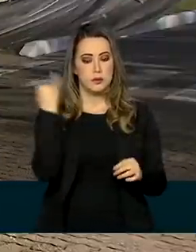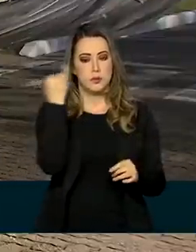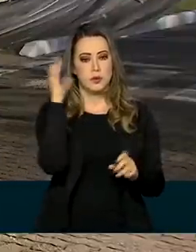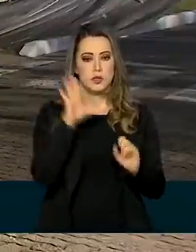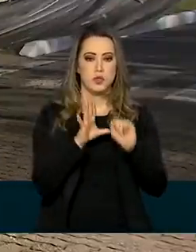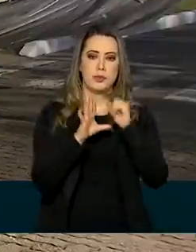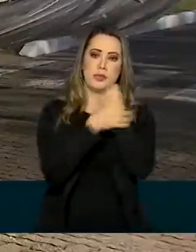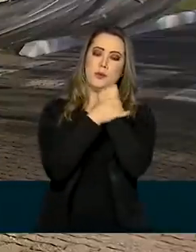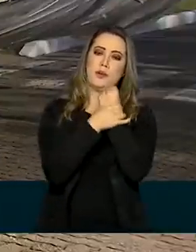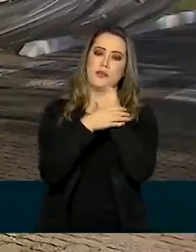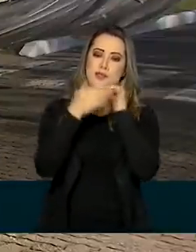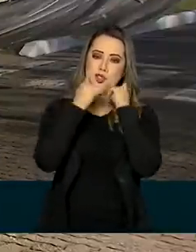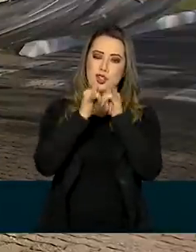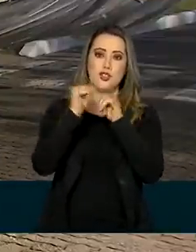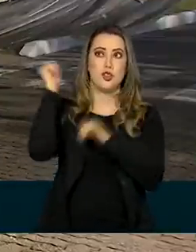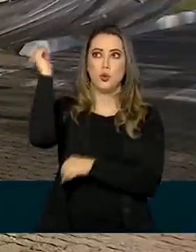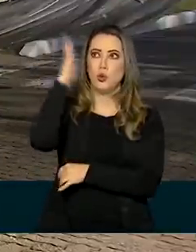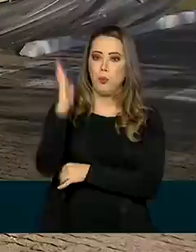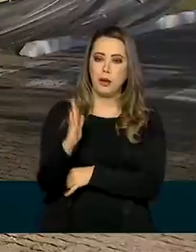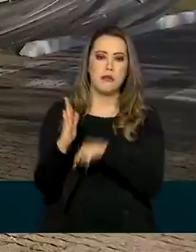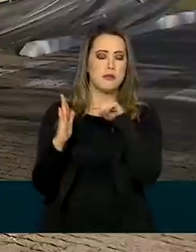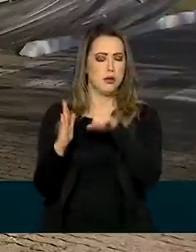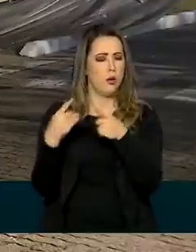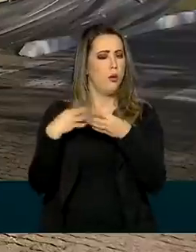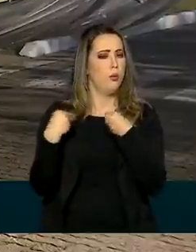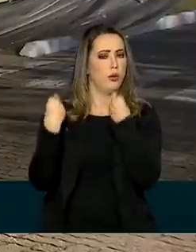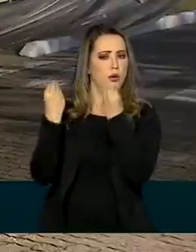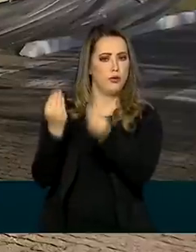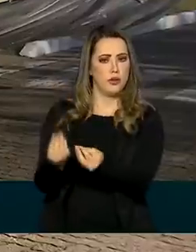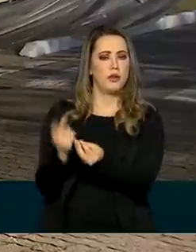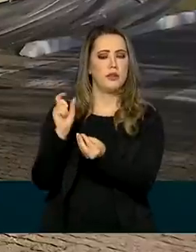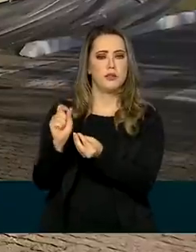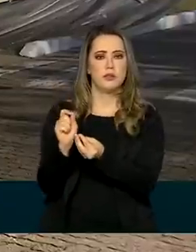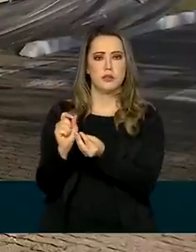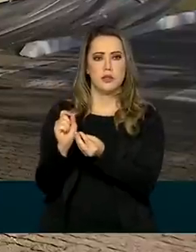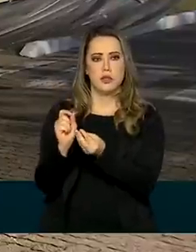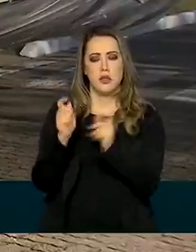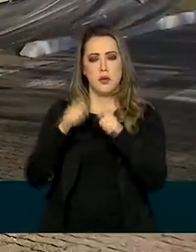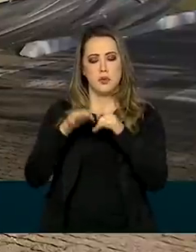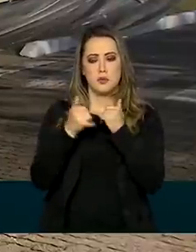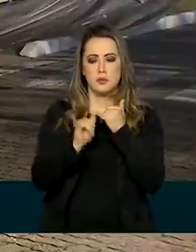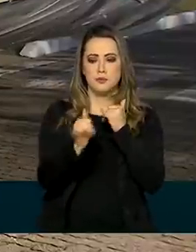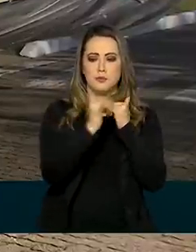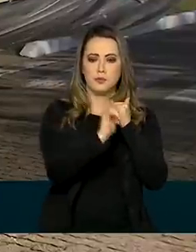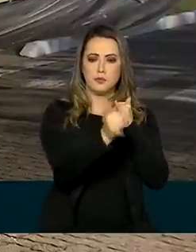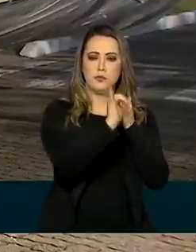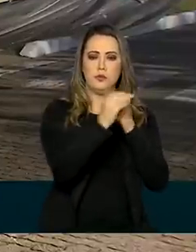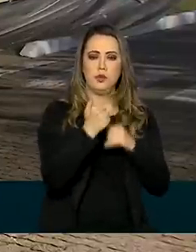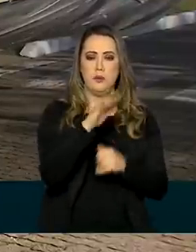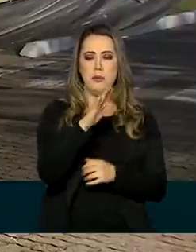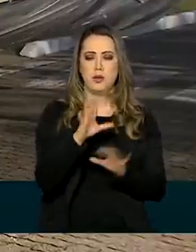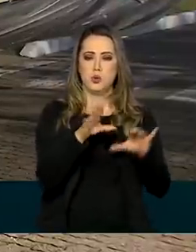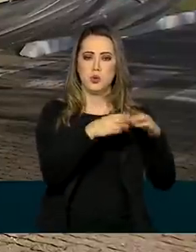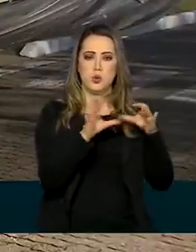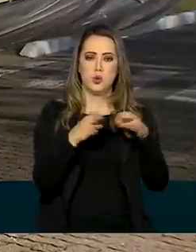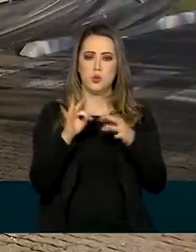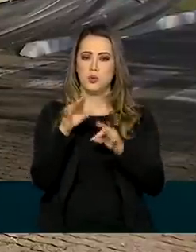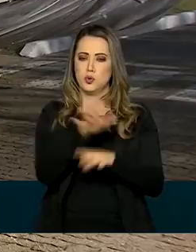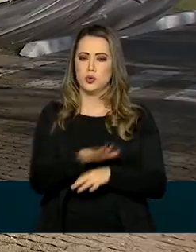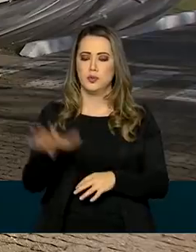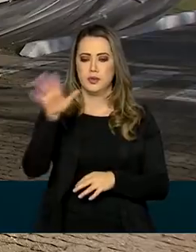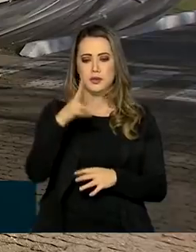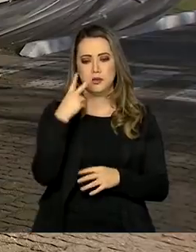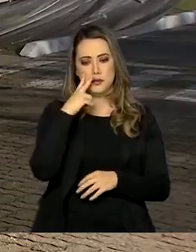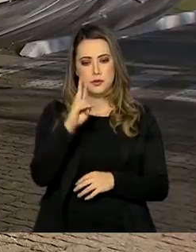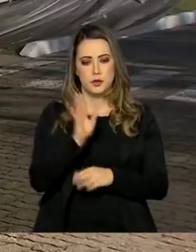segurança energética do país, porque vai garantir isso, vai garantir a transmissão de energia para mais setores de toda a nossa nação.